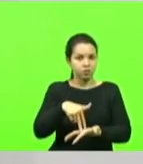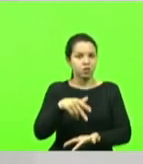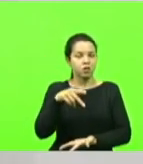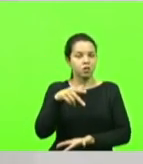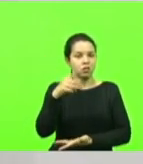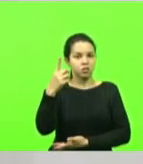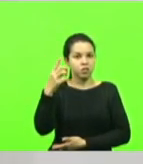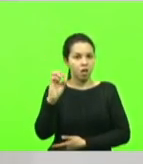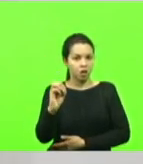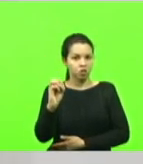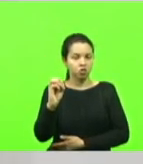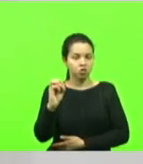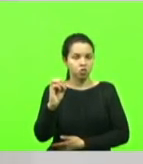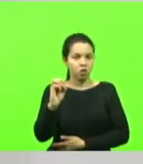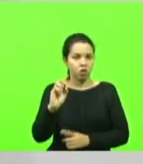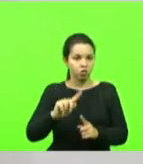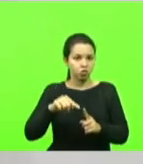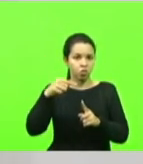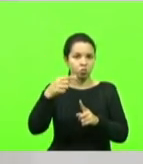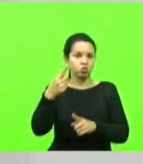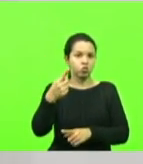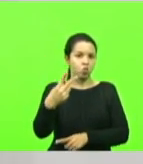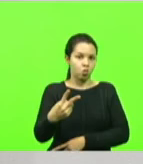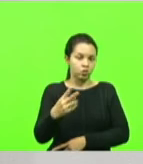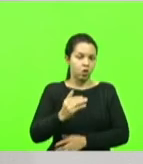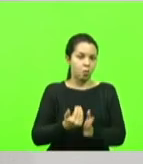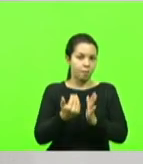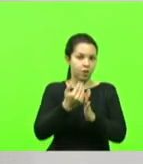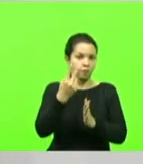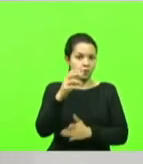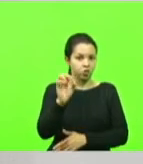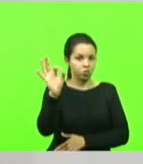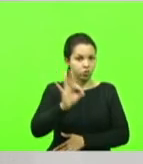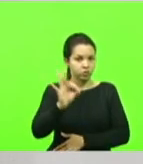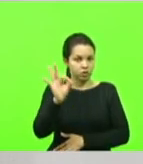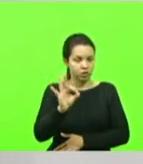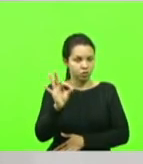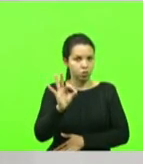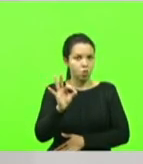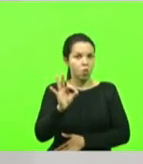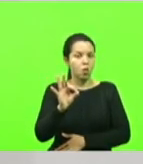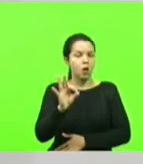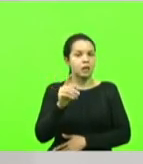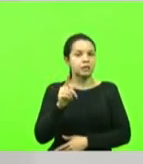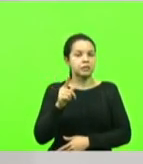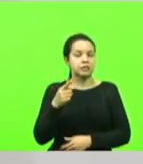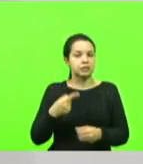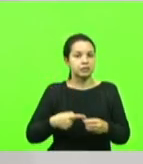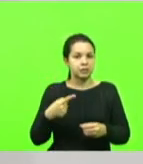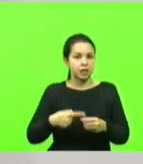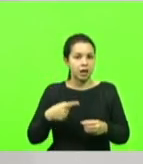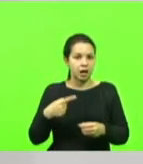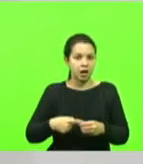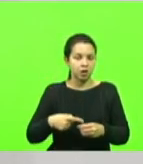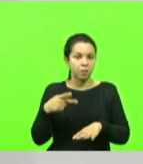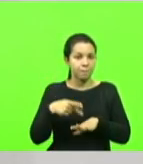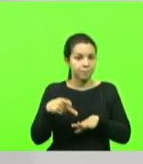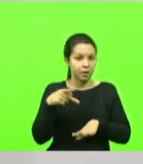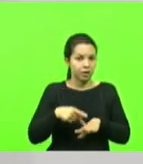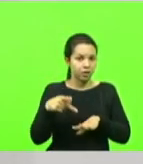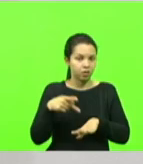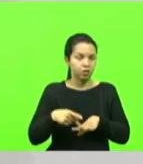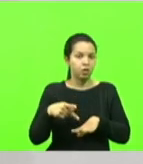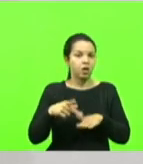12, teve aumento de 20%, e Penha teve redução de 75%,